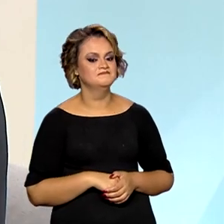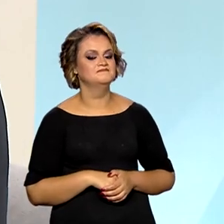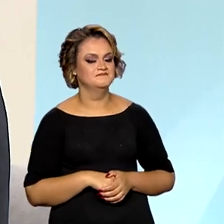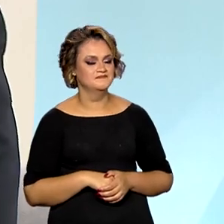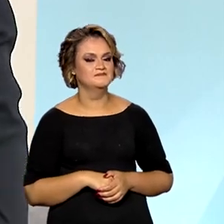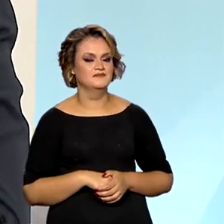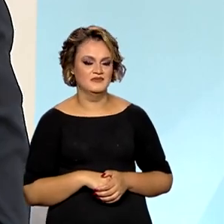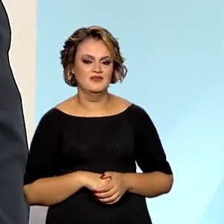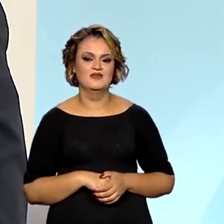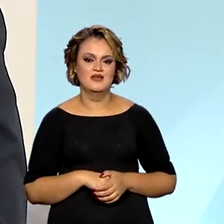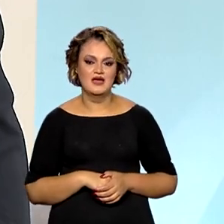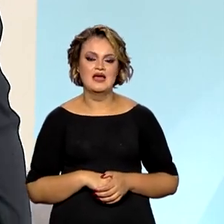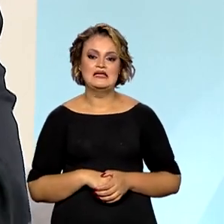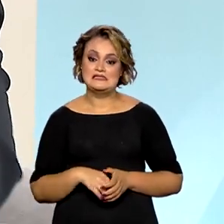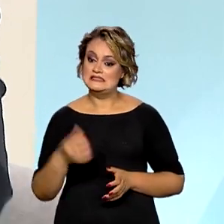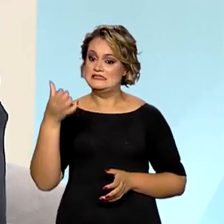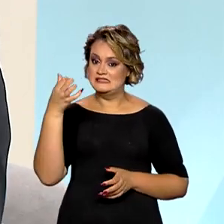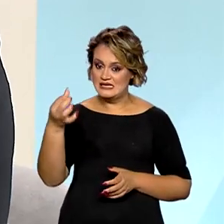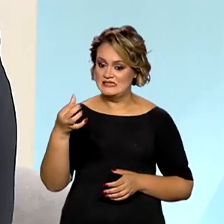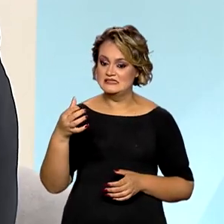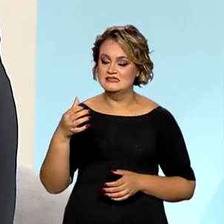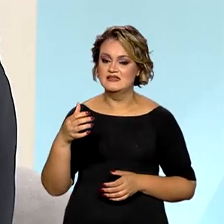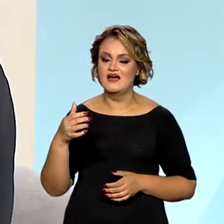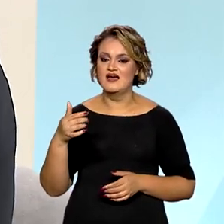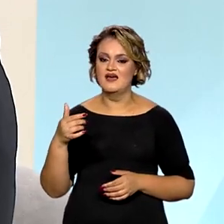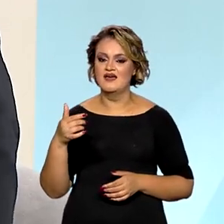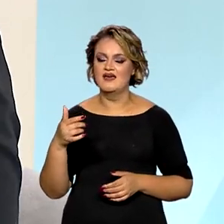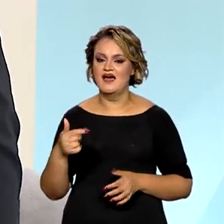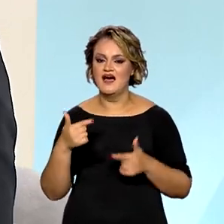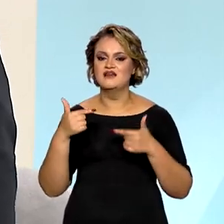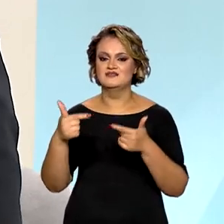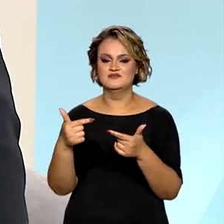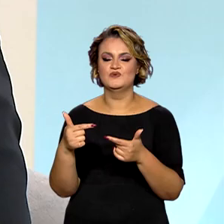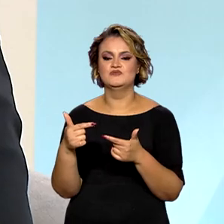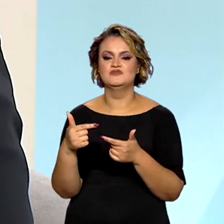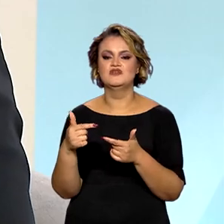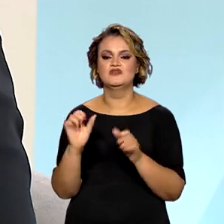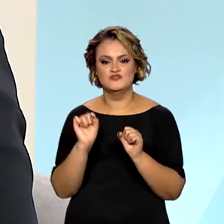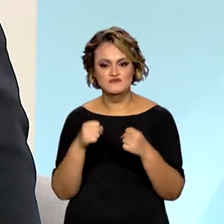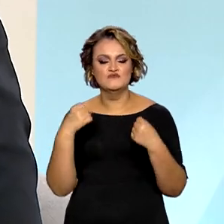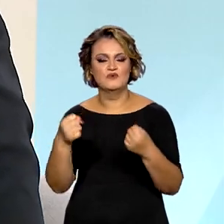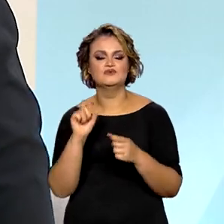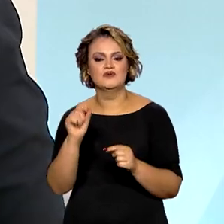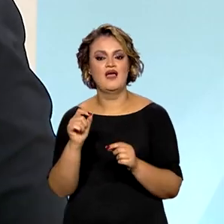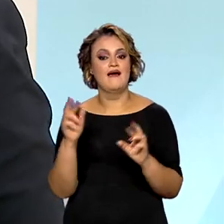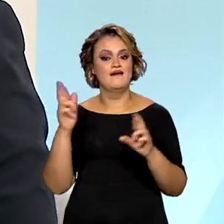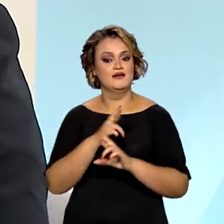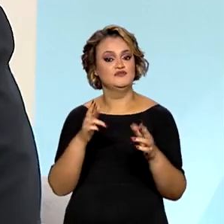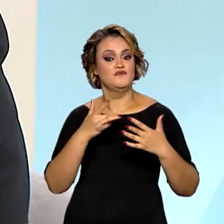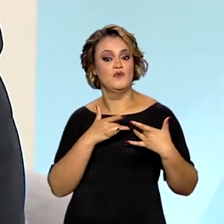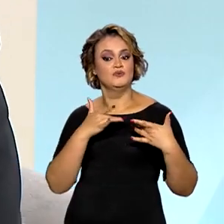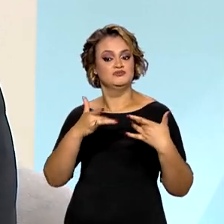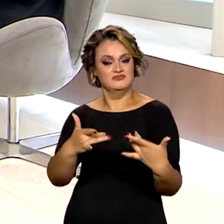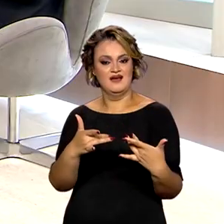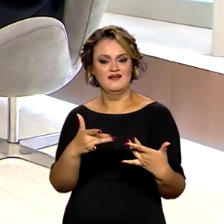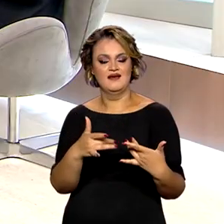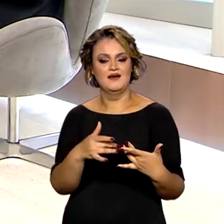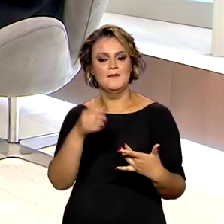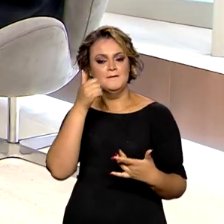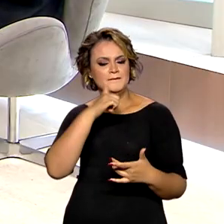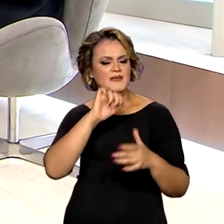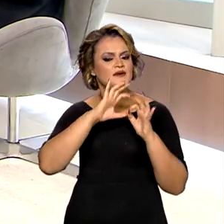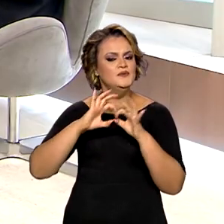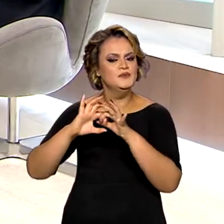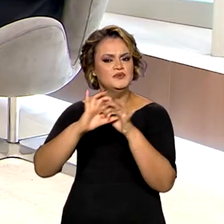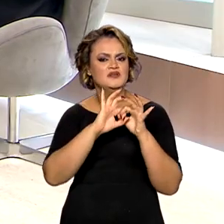das linhas de ação, das seis linhas de ação a que a gente hoje está colocando o nosso maior esforço é a rede voluntariado Mães Unidas.